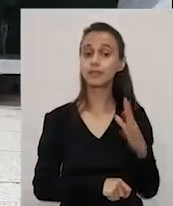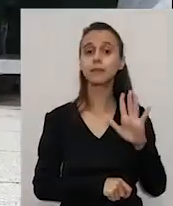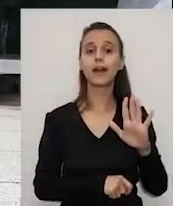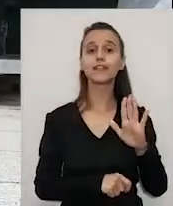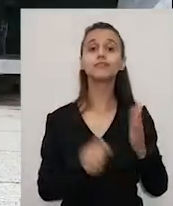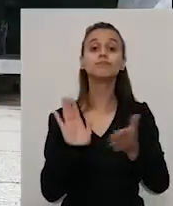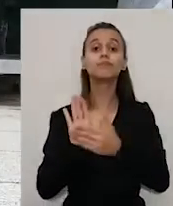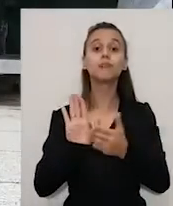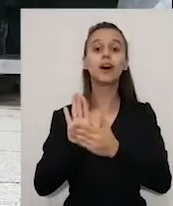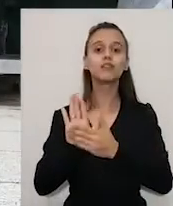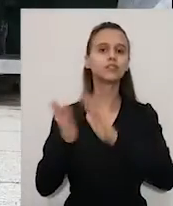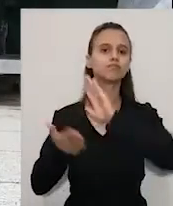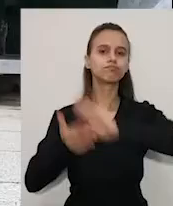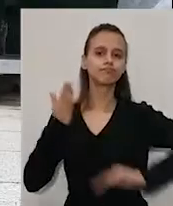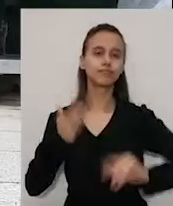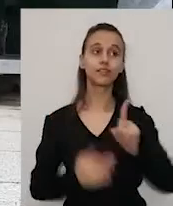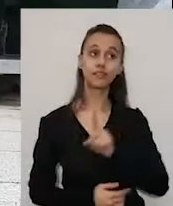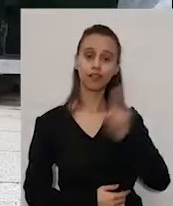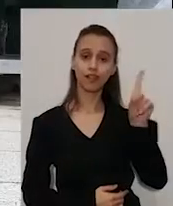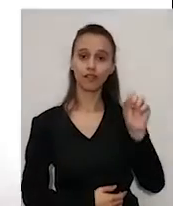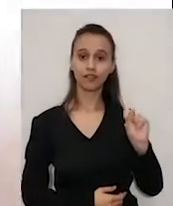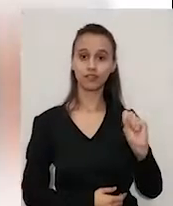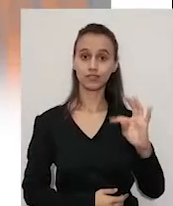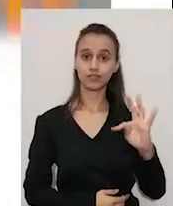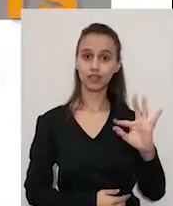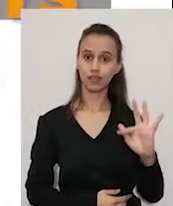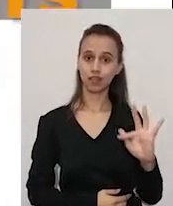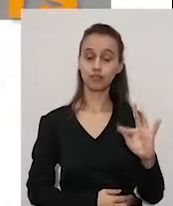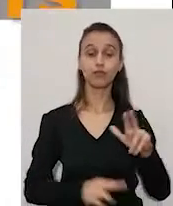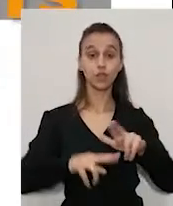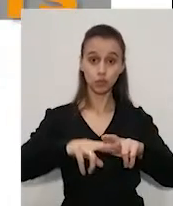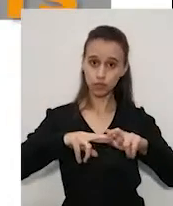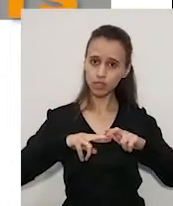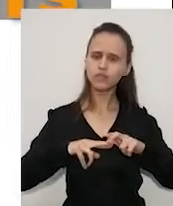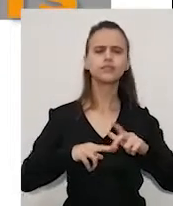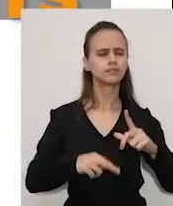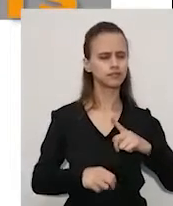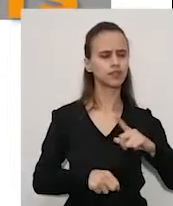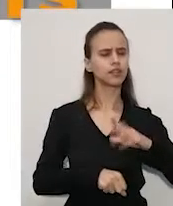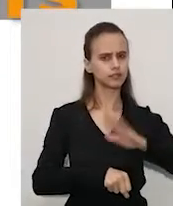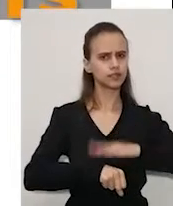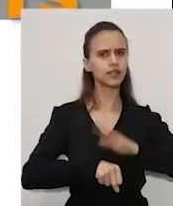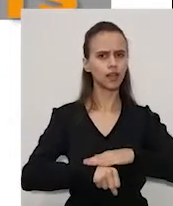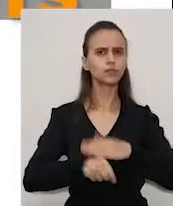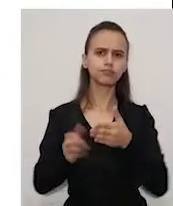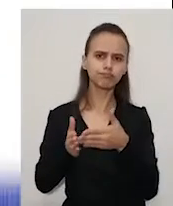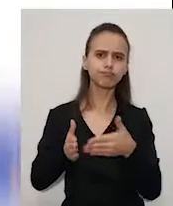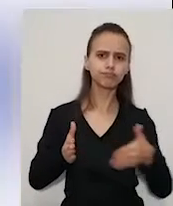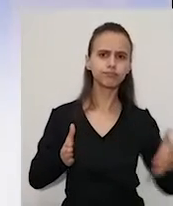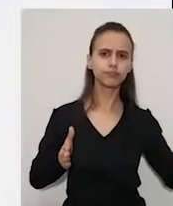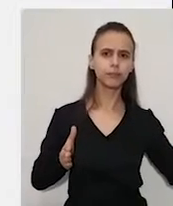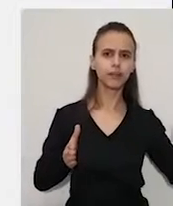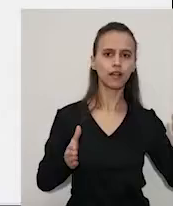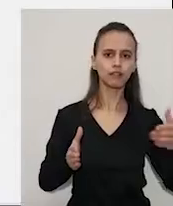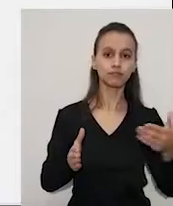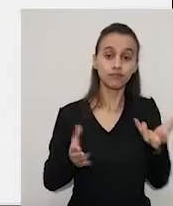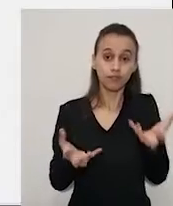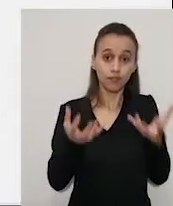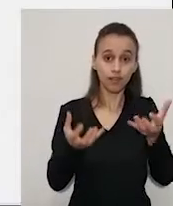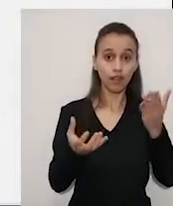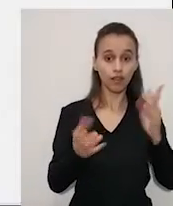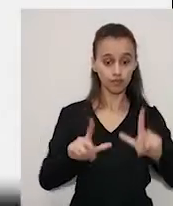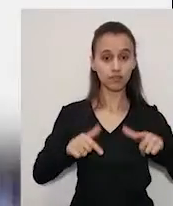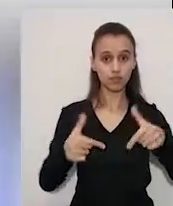retirada da pauta no STF. Portanto, você tem mais tempo de aderir à ação com essa